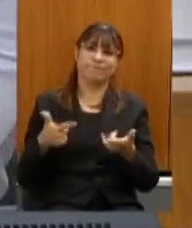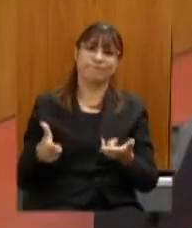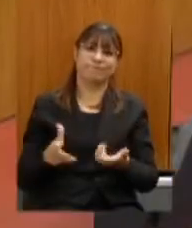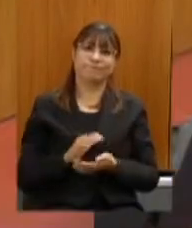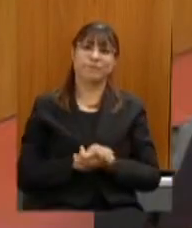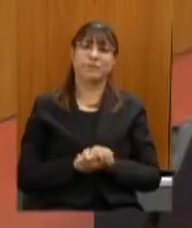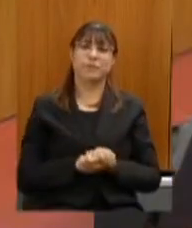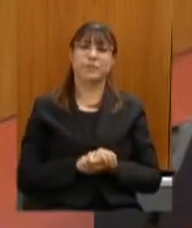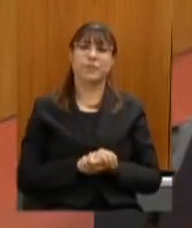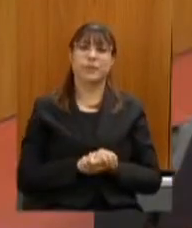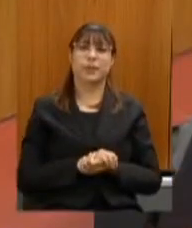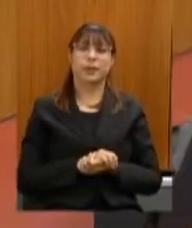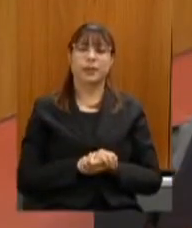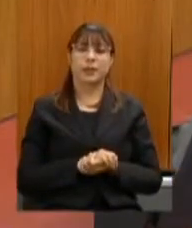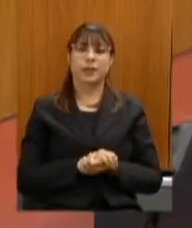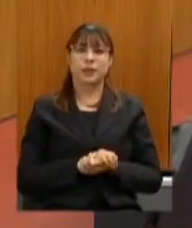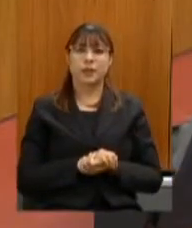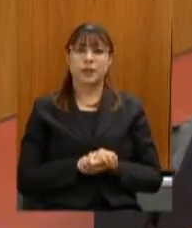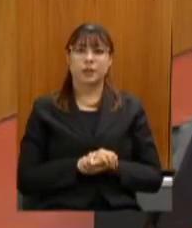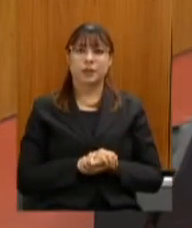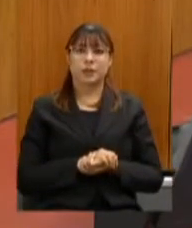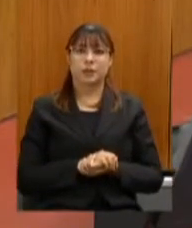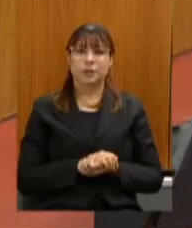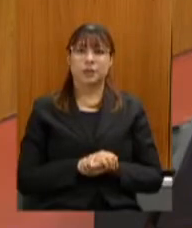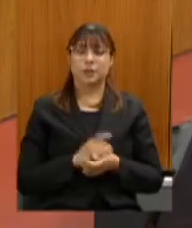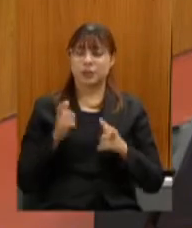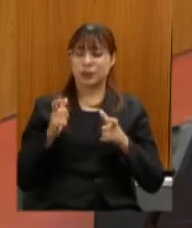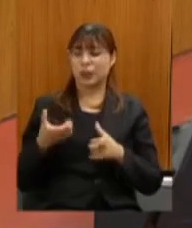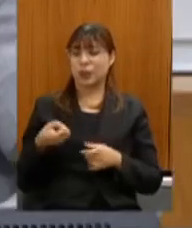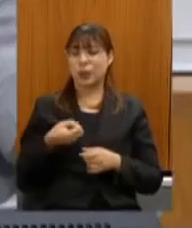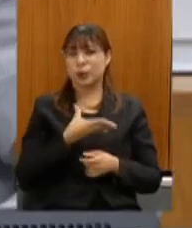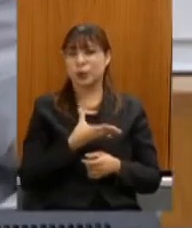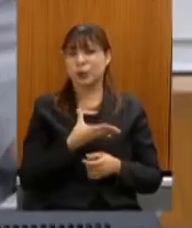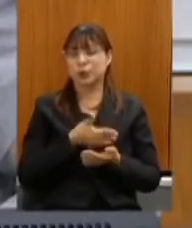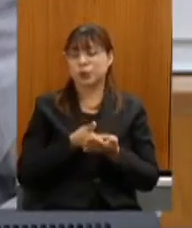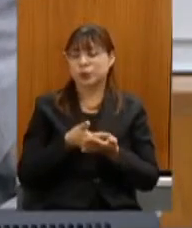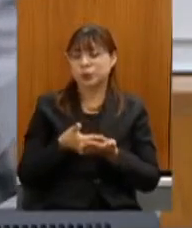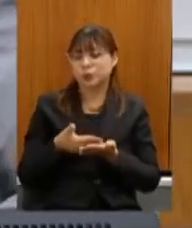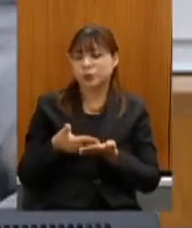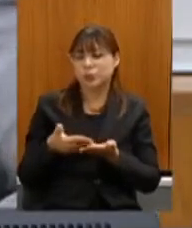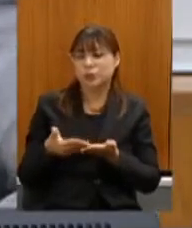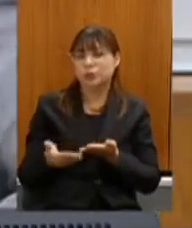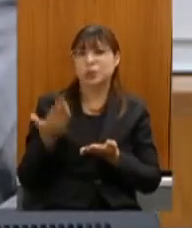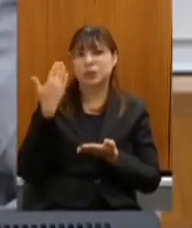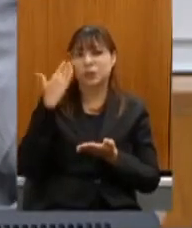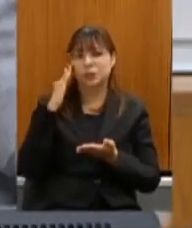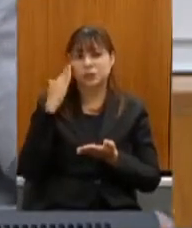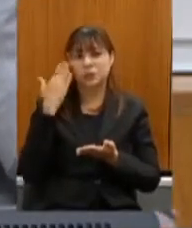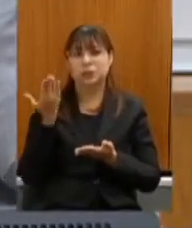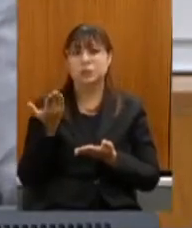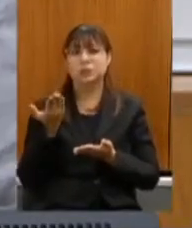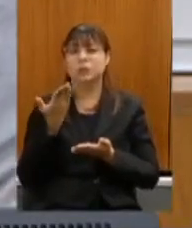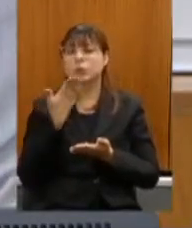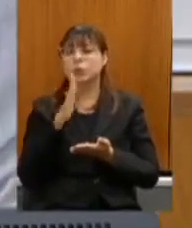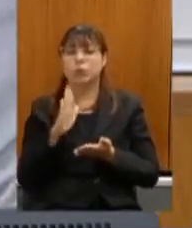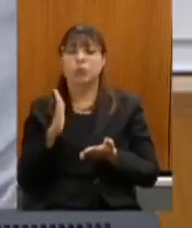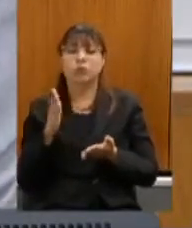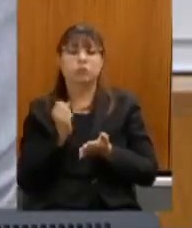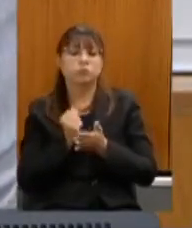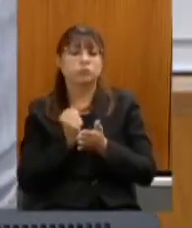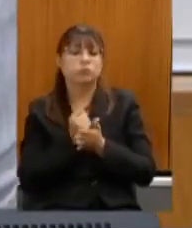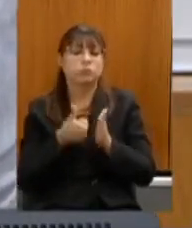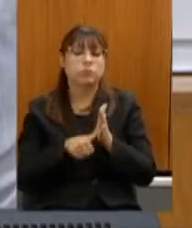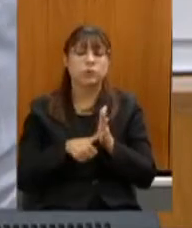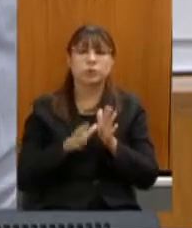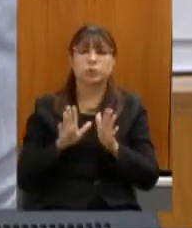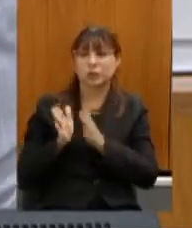desculpa é uma terra nova que está começando a entender a identidade o pertencimento que existe no